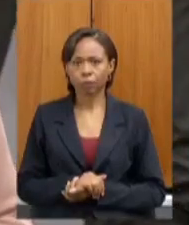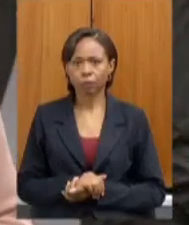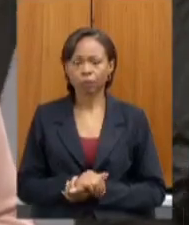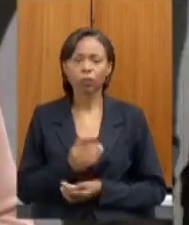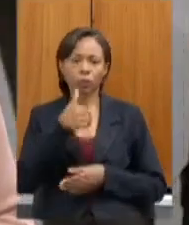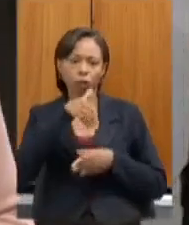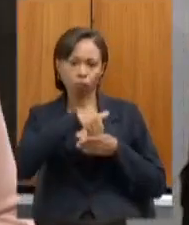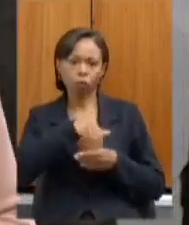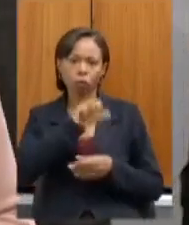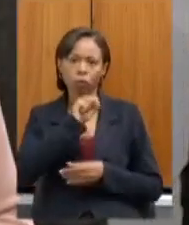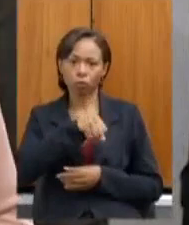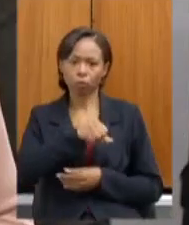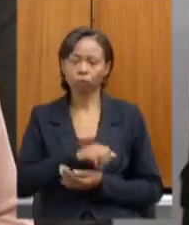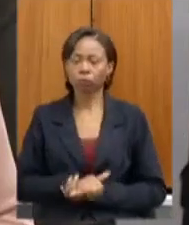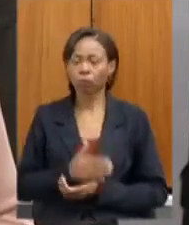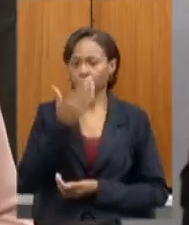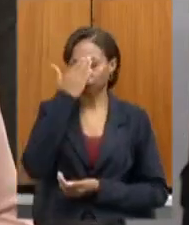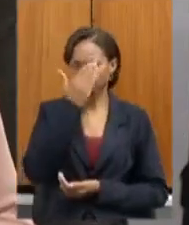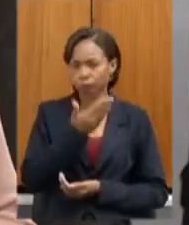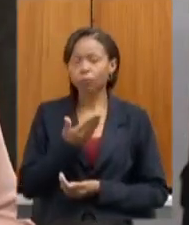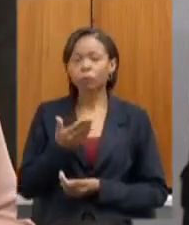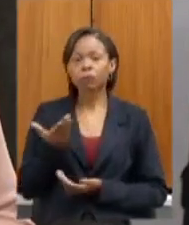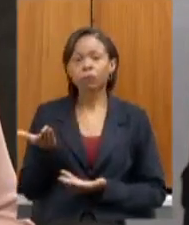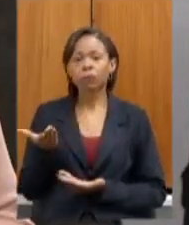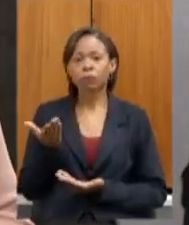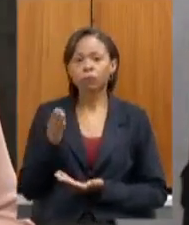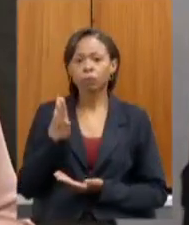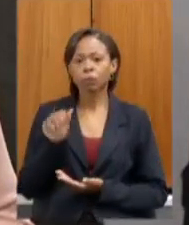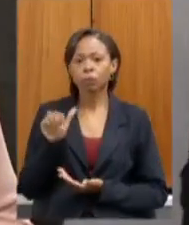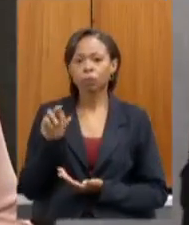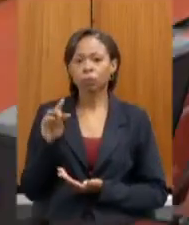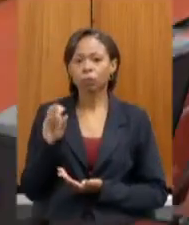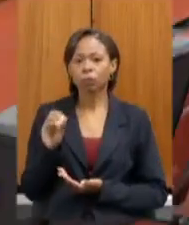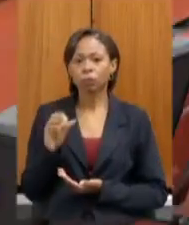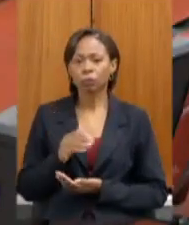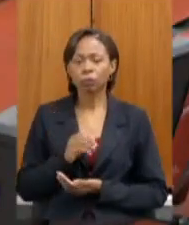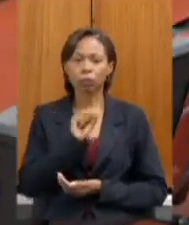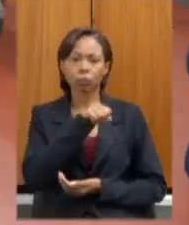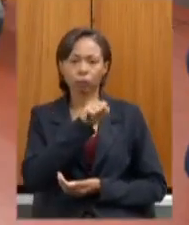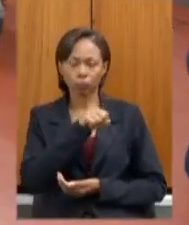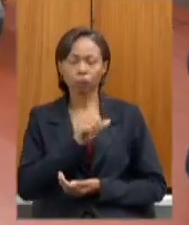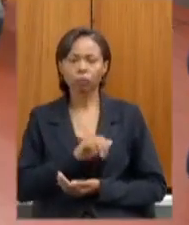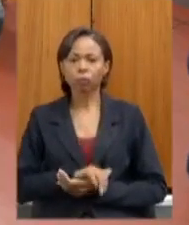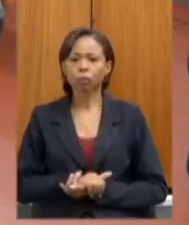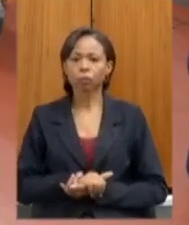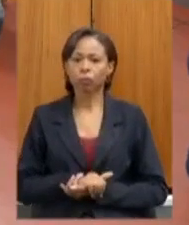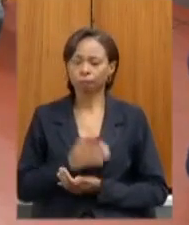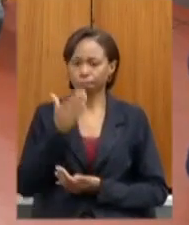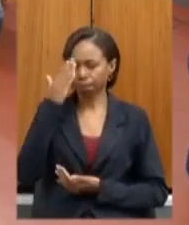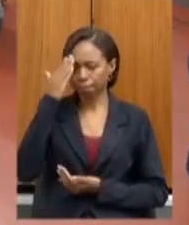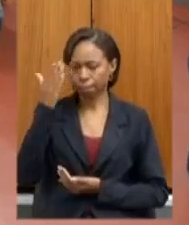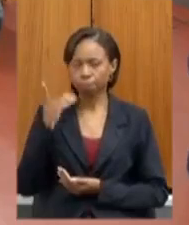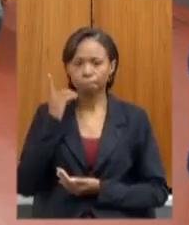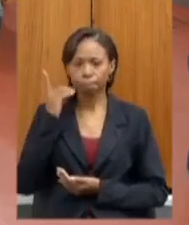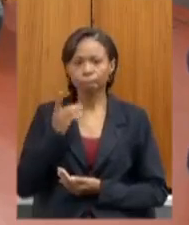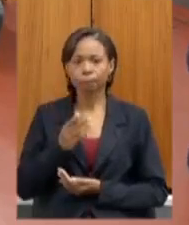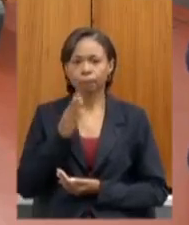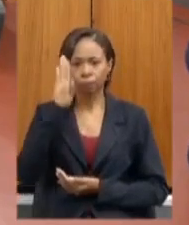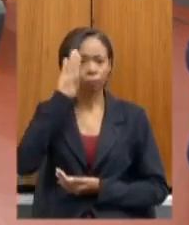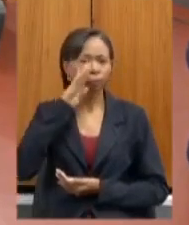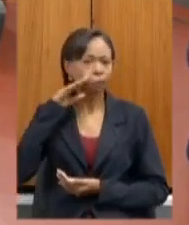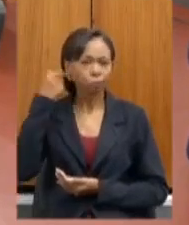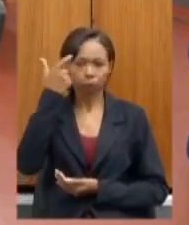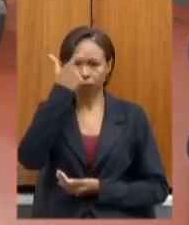voto sim presidente obrigada deputado como vota deputado Bartô voto sim presidente obrigada deputado deputada Beatriz